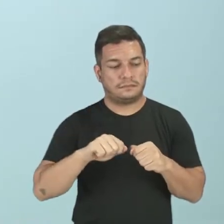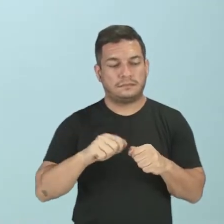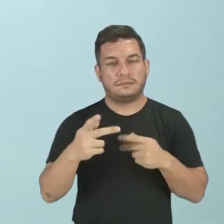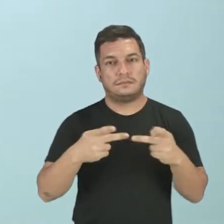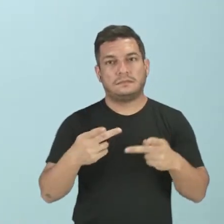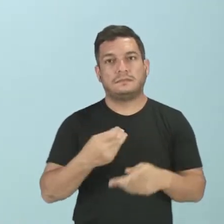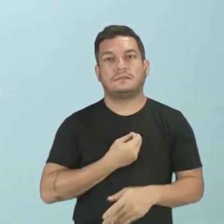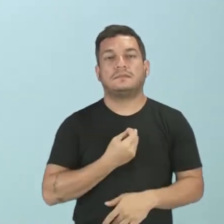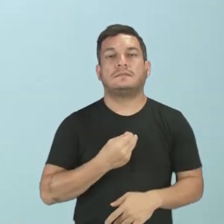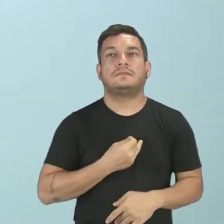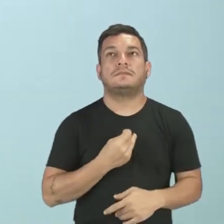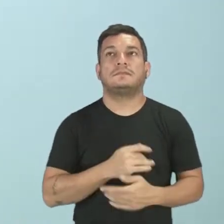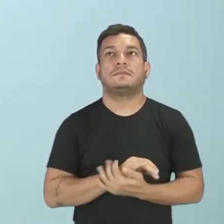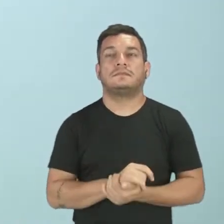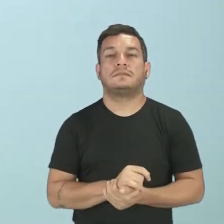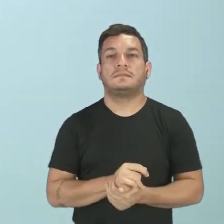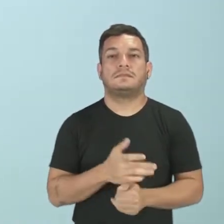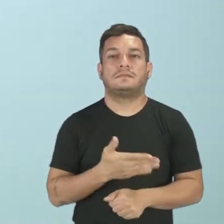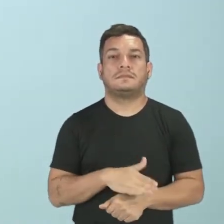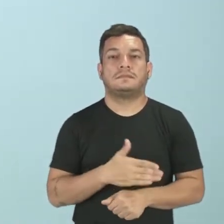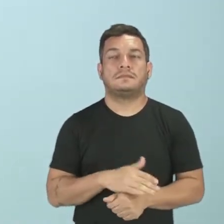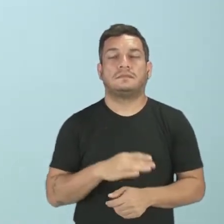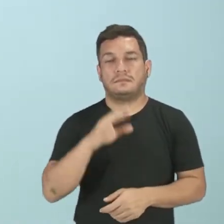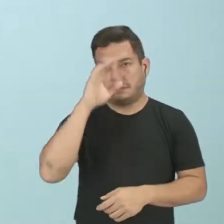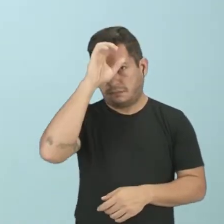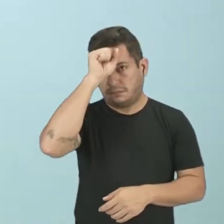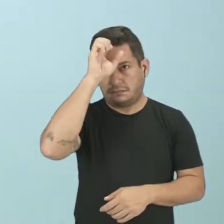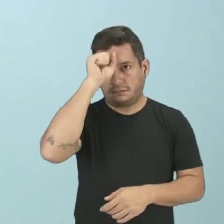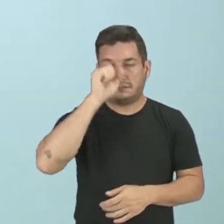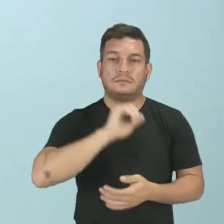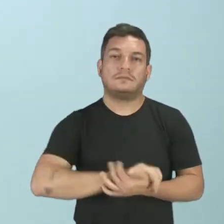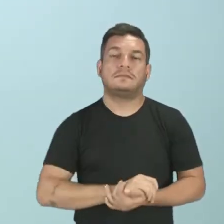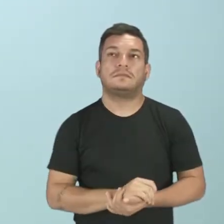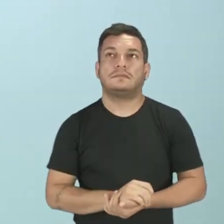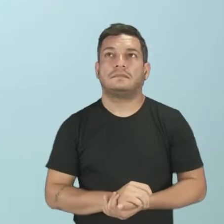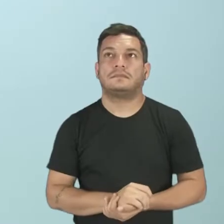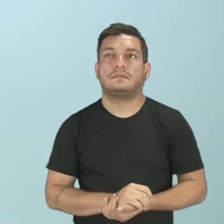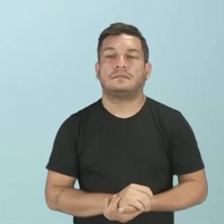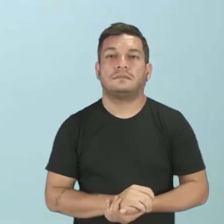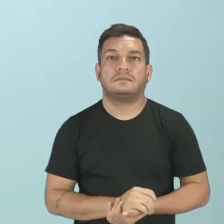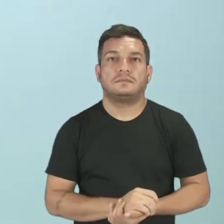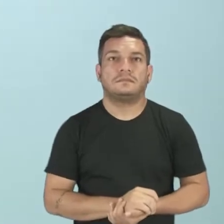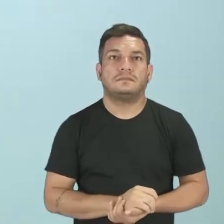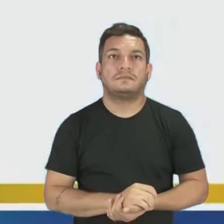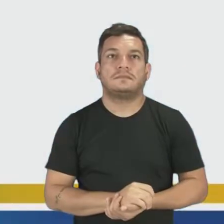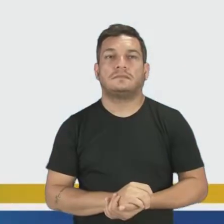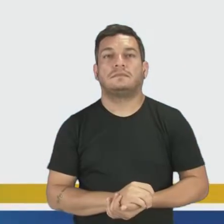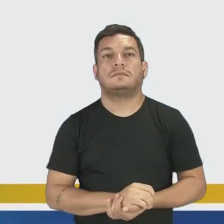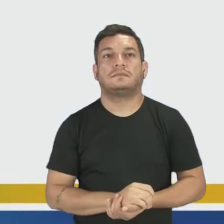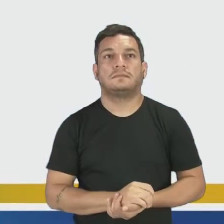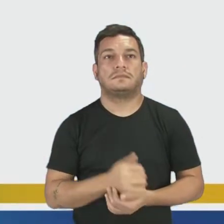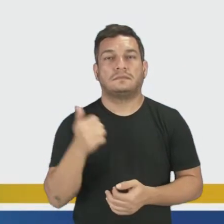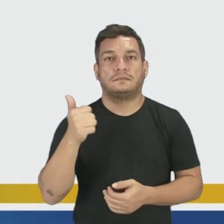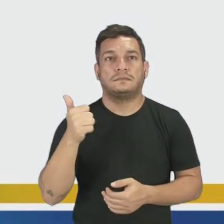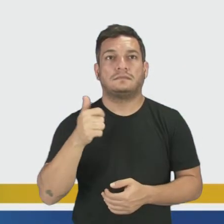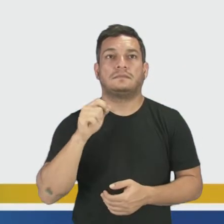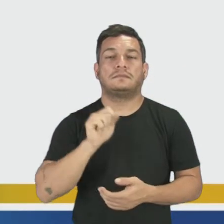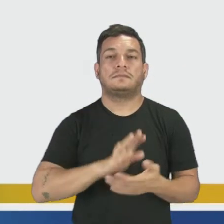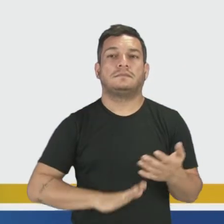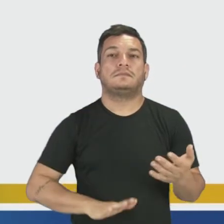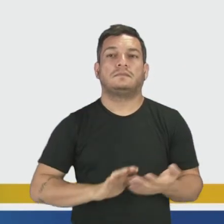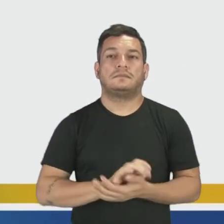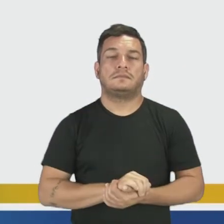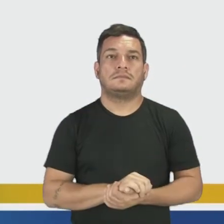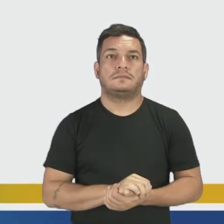né? Do projeto de vida, para vocês exercitarem e aprenderem a colocar em prática esses valores. Na primeira atividade,